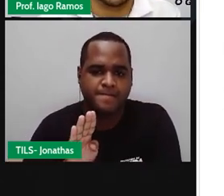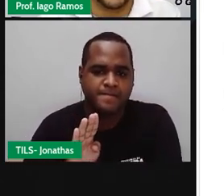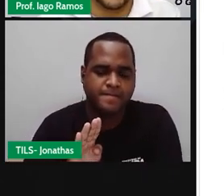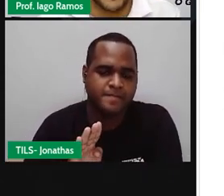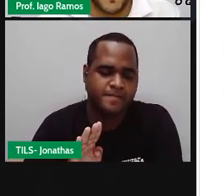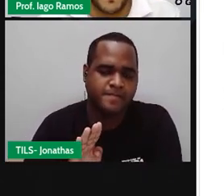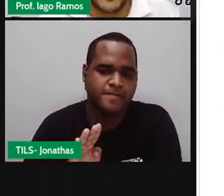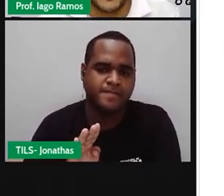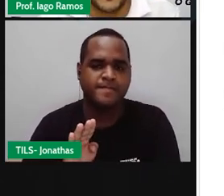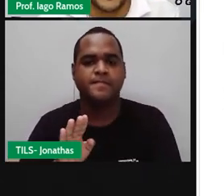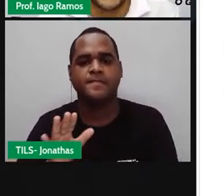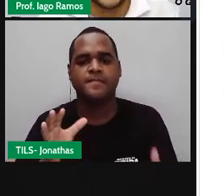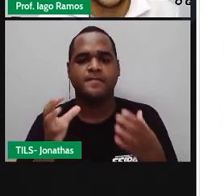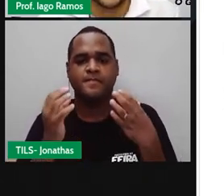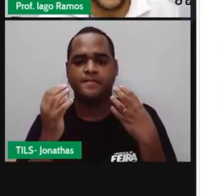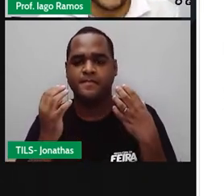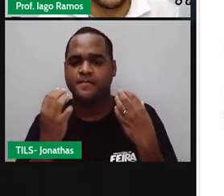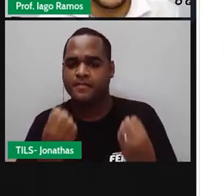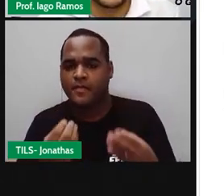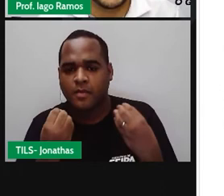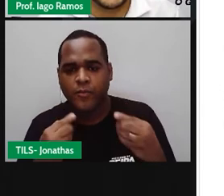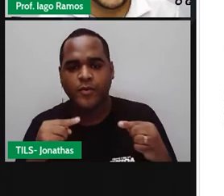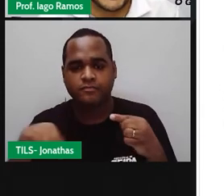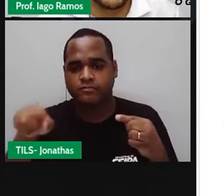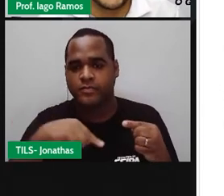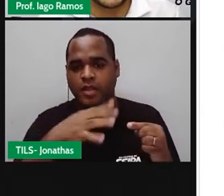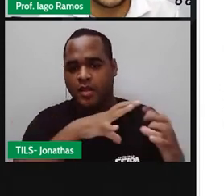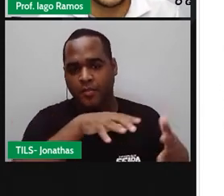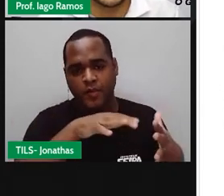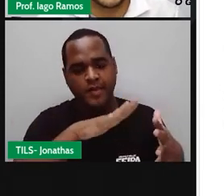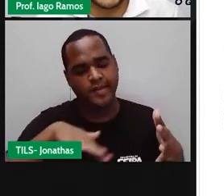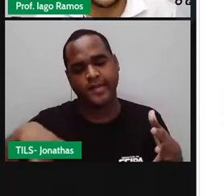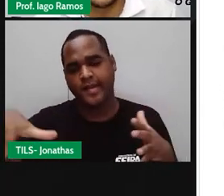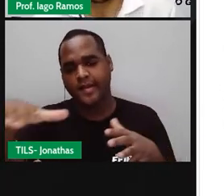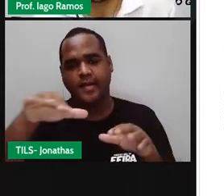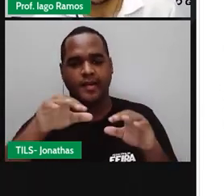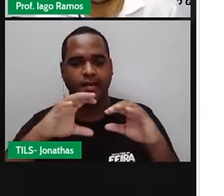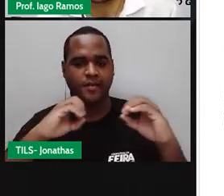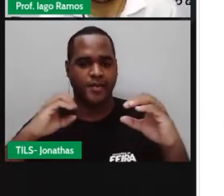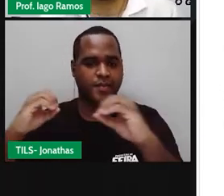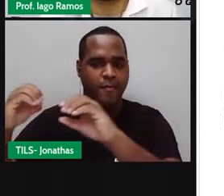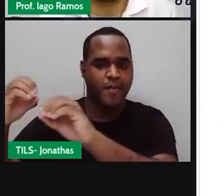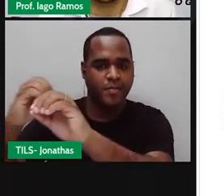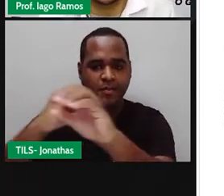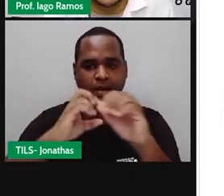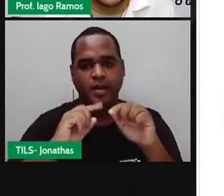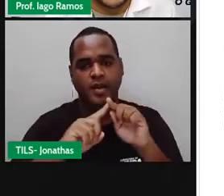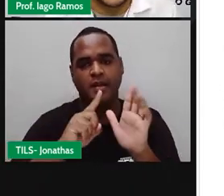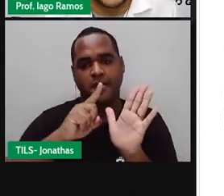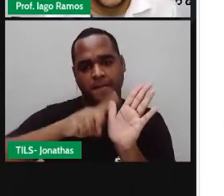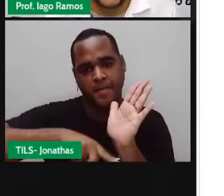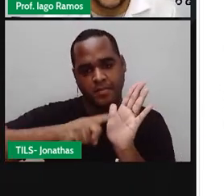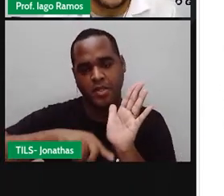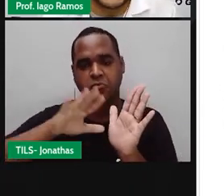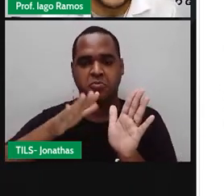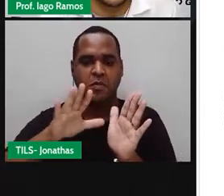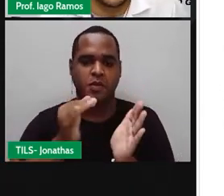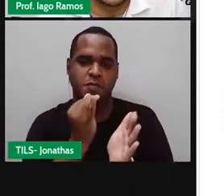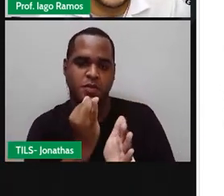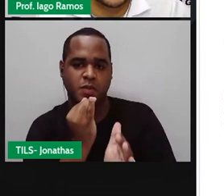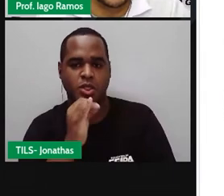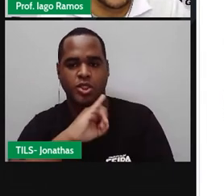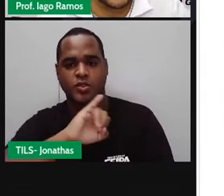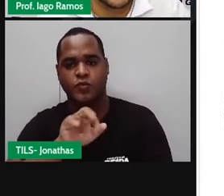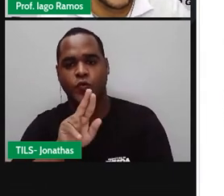Bom, qual planeta apresenta a menor temperatura média? Júpiter